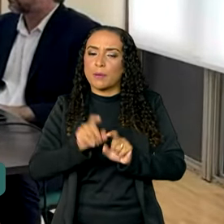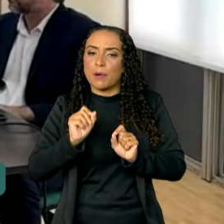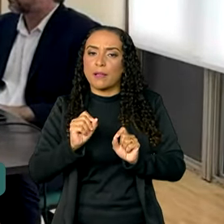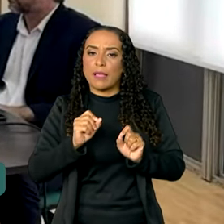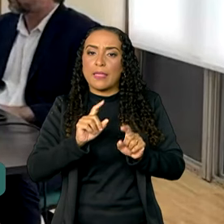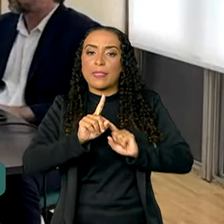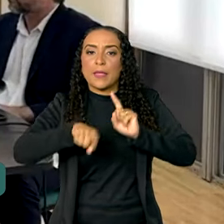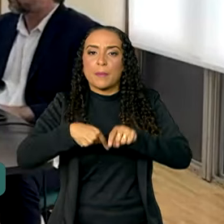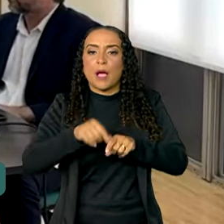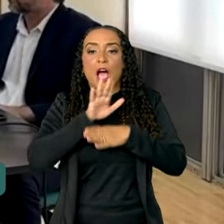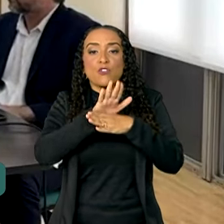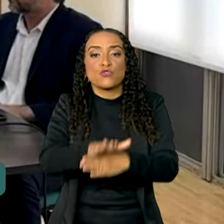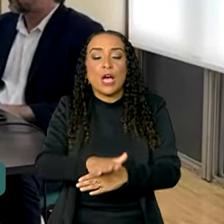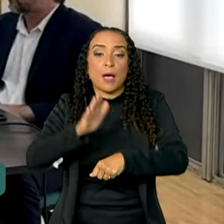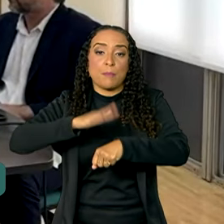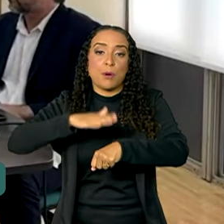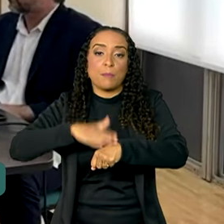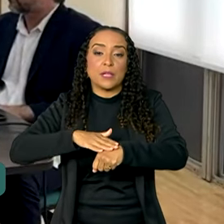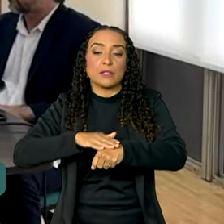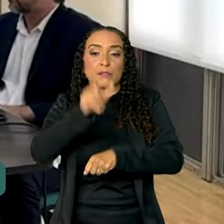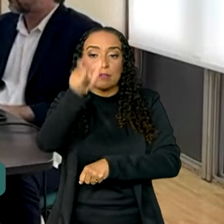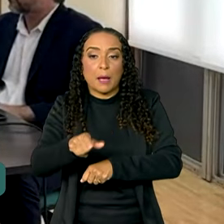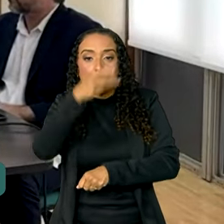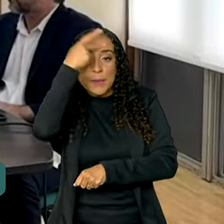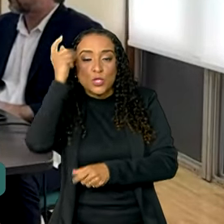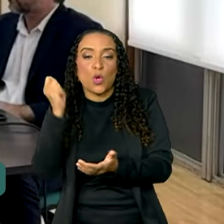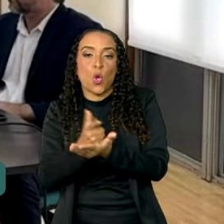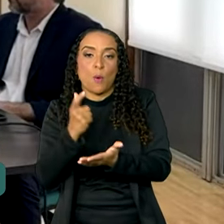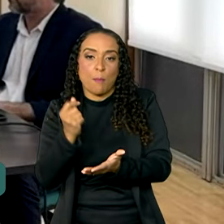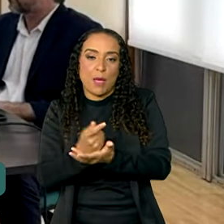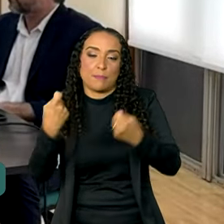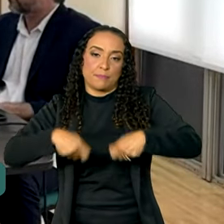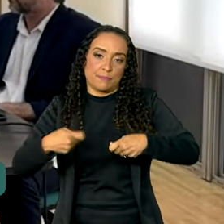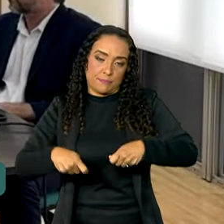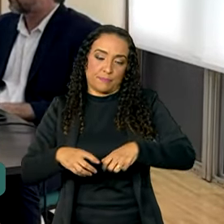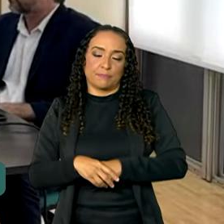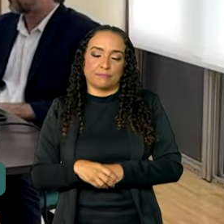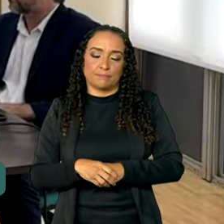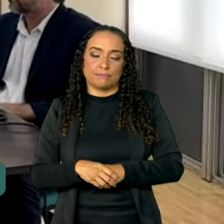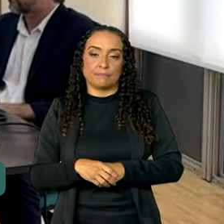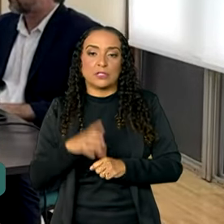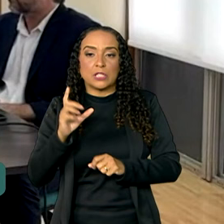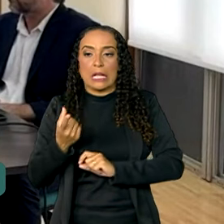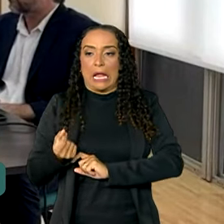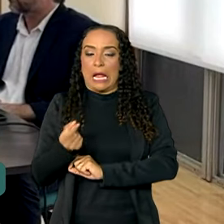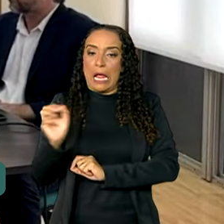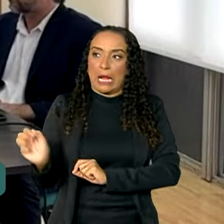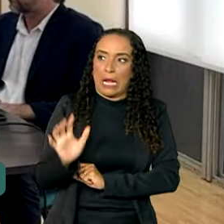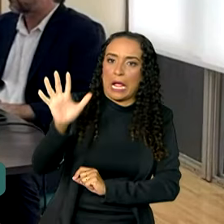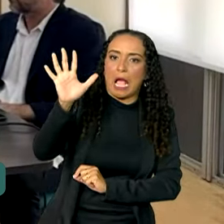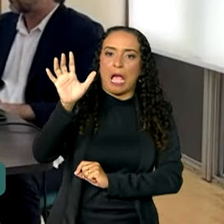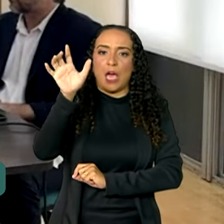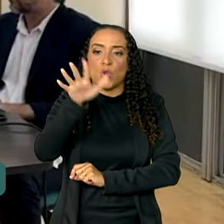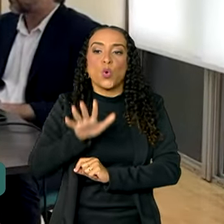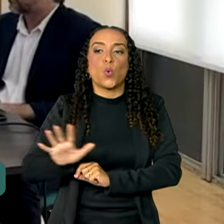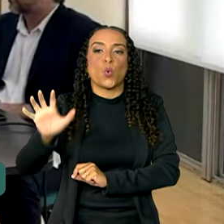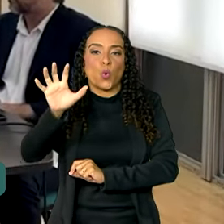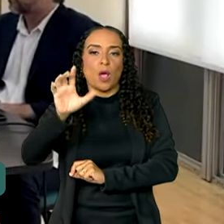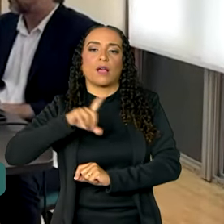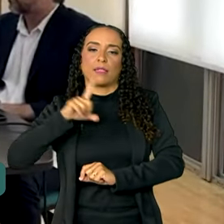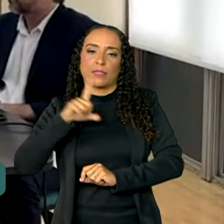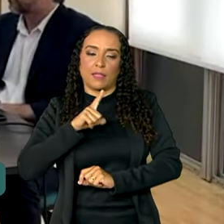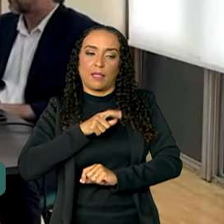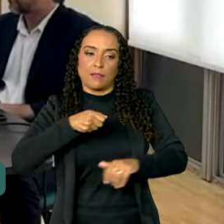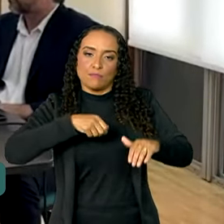intervenção no momento em que o consumidor precisar dessa ajuda. Quando subir preço para os consumidores em alguma região, nós